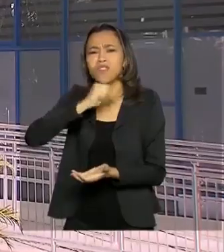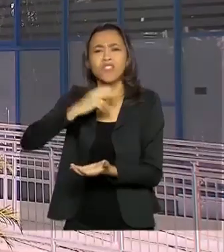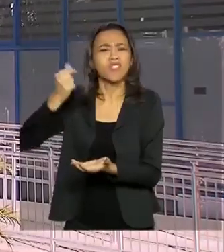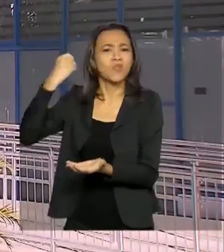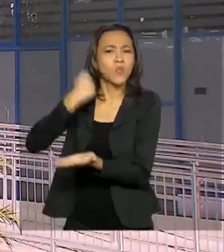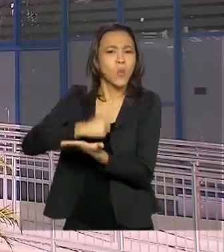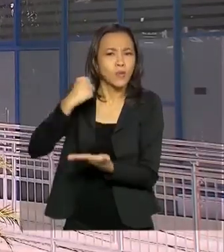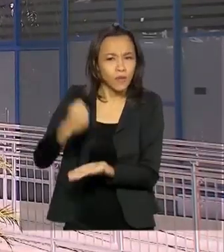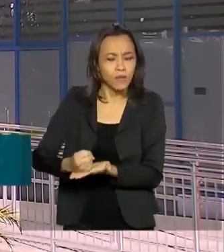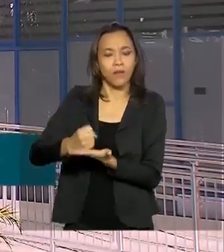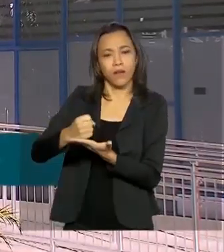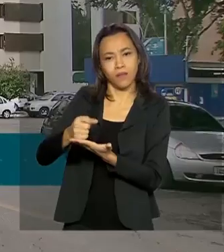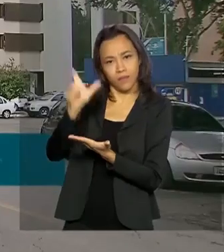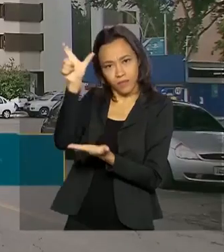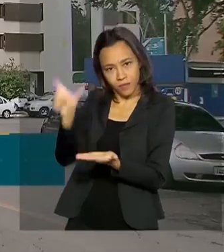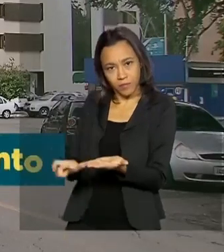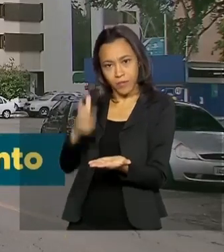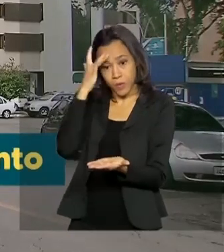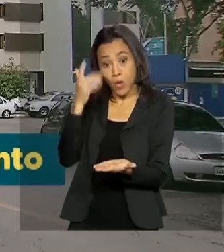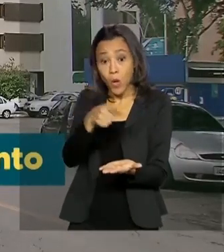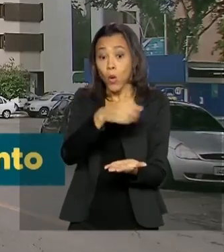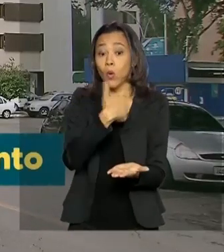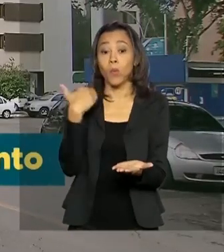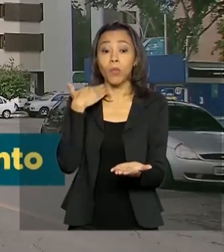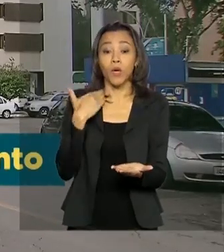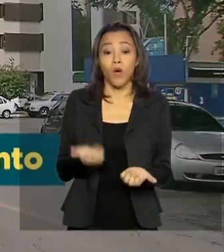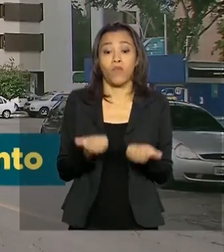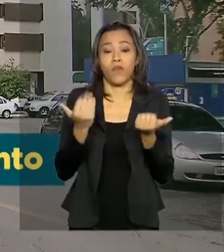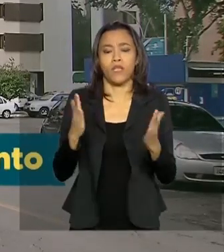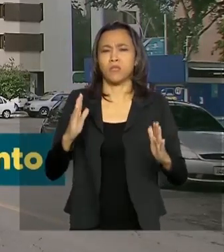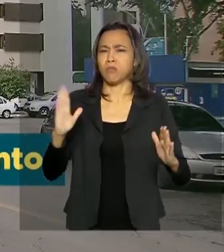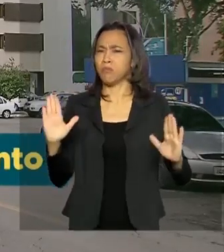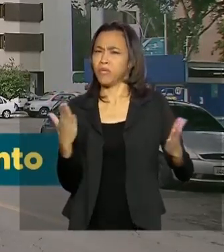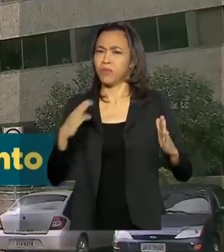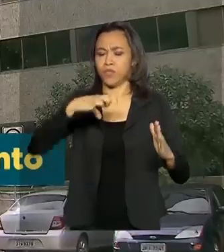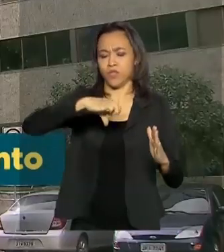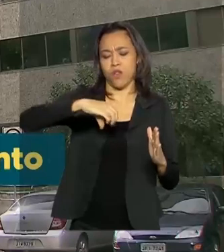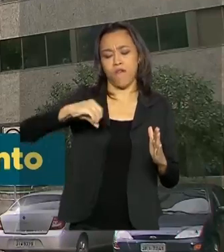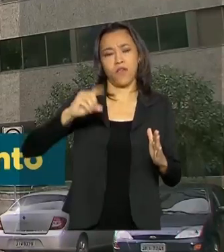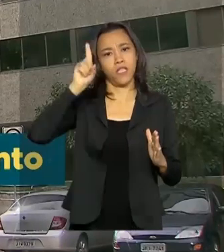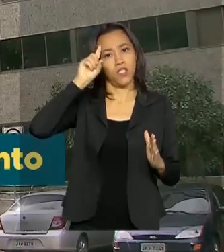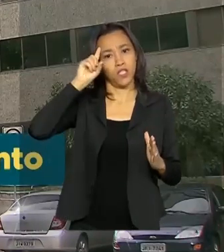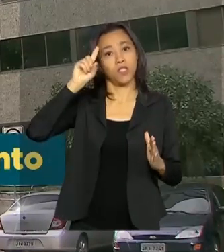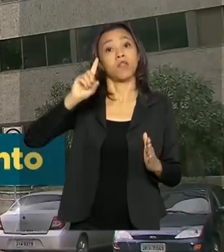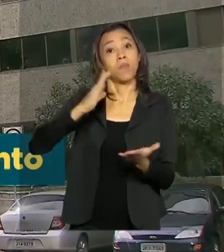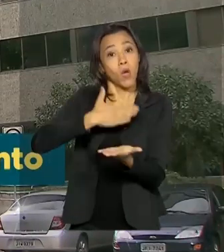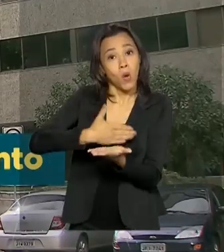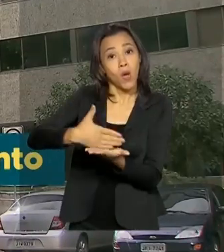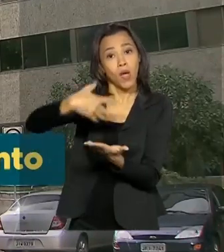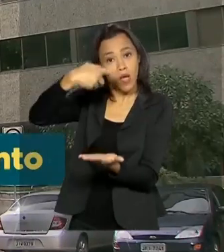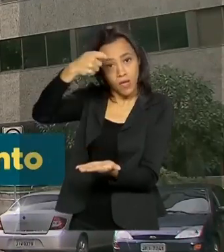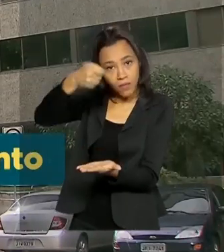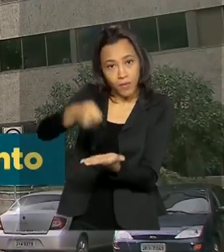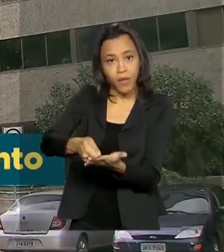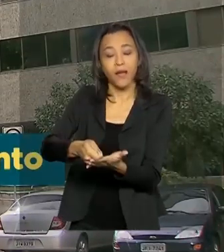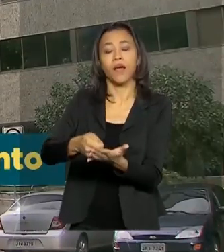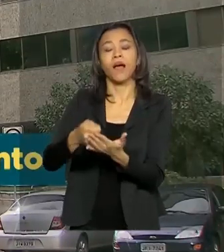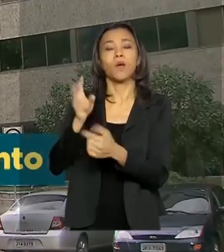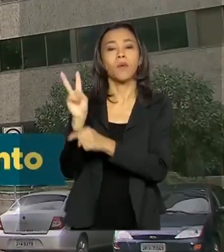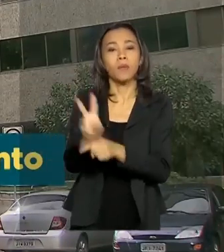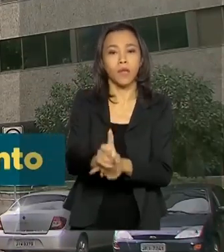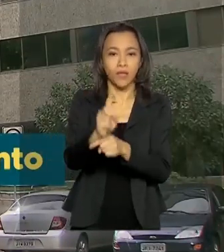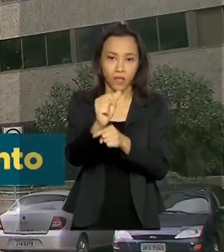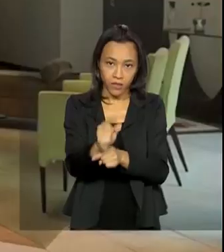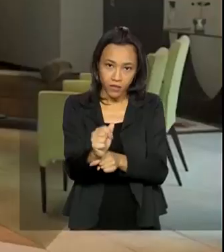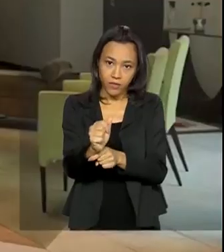física, o banco oferece uma pausa de até 90 dias no pagamento das parcelas do financiamento